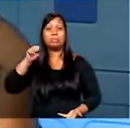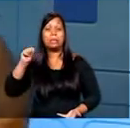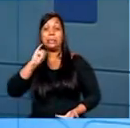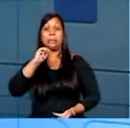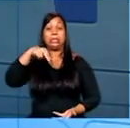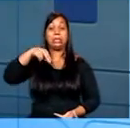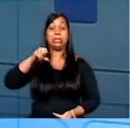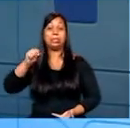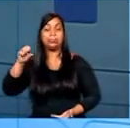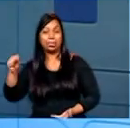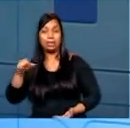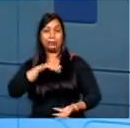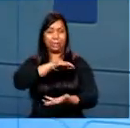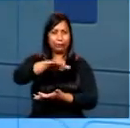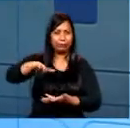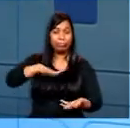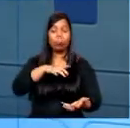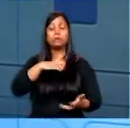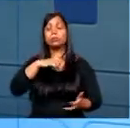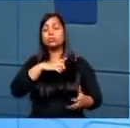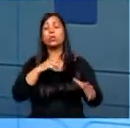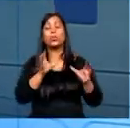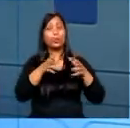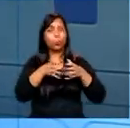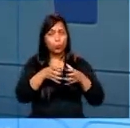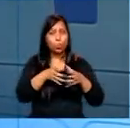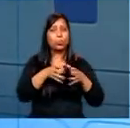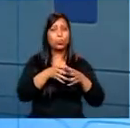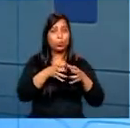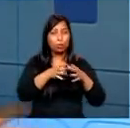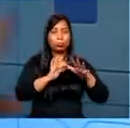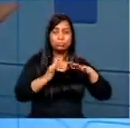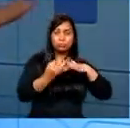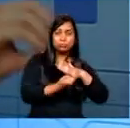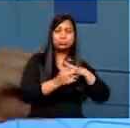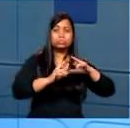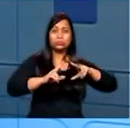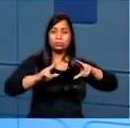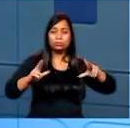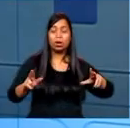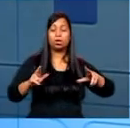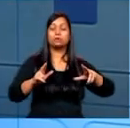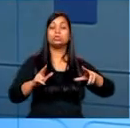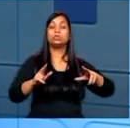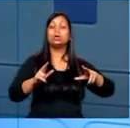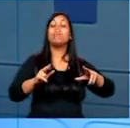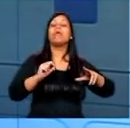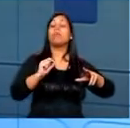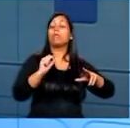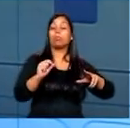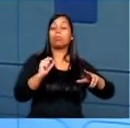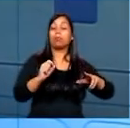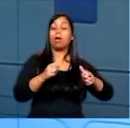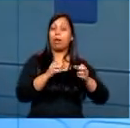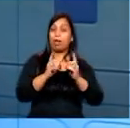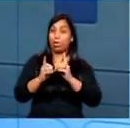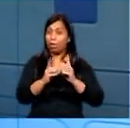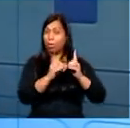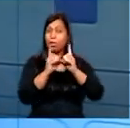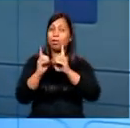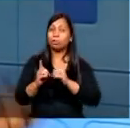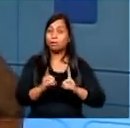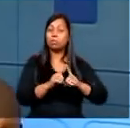forma? Então, a gente tem essa equipe multidisciplinar que dá todo o apoio para os alunos, inclusive atendendo em consultório quando